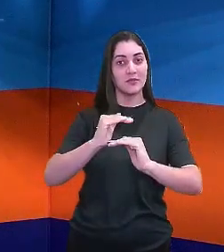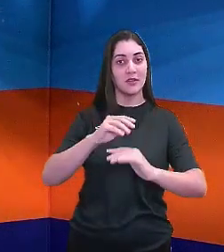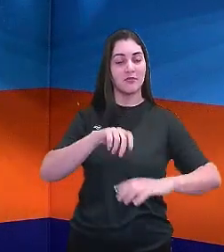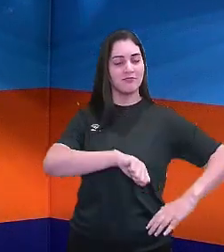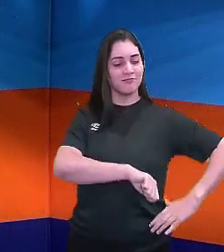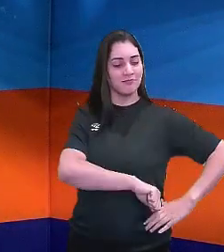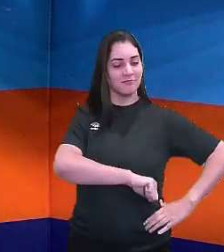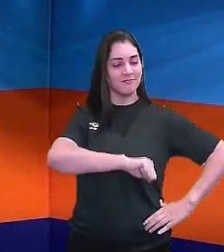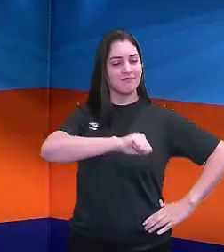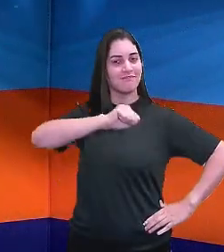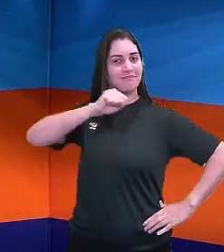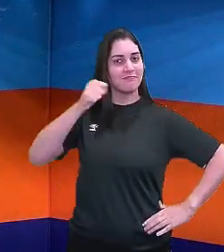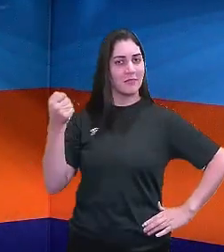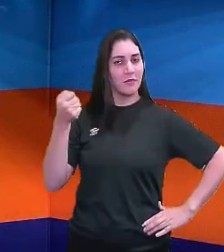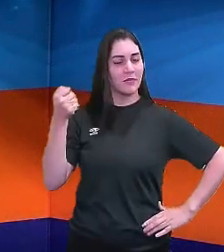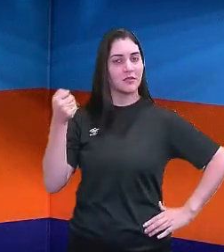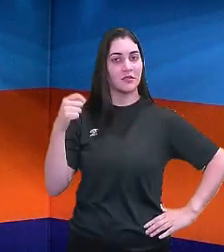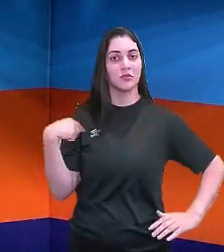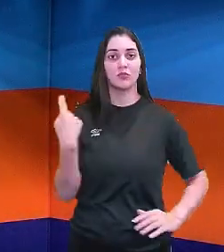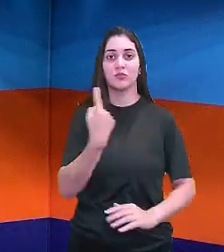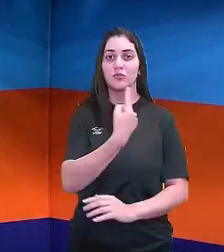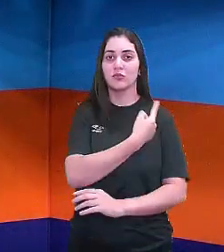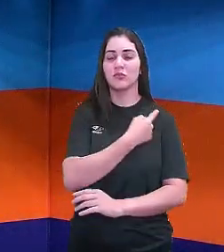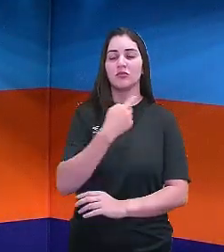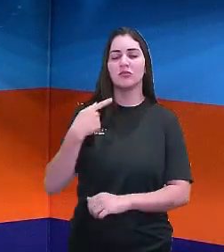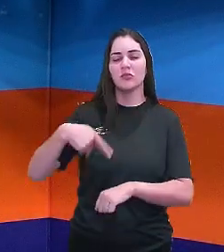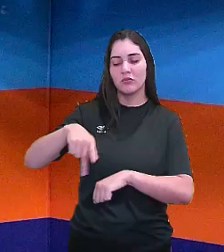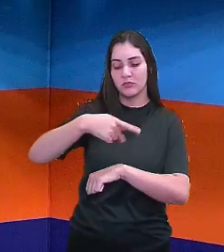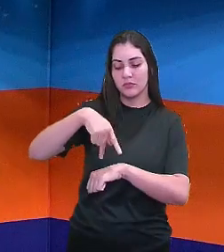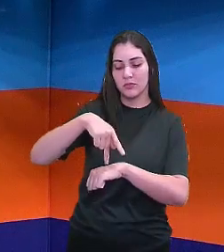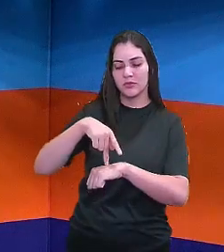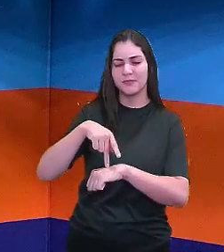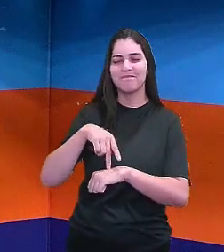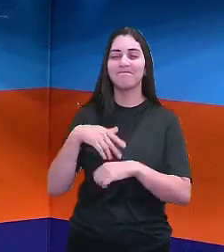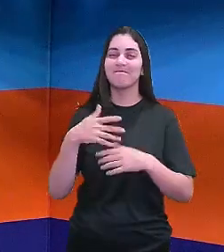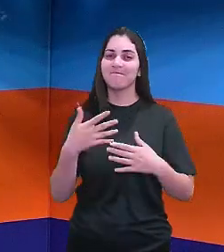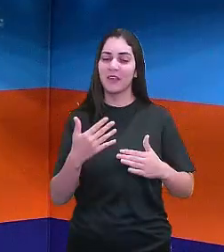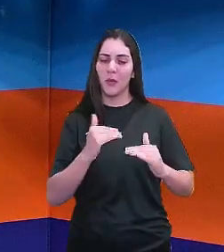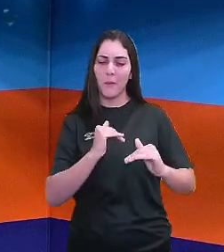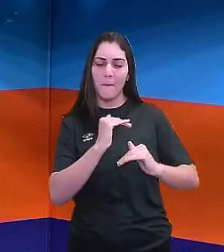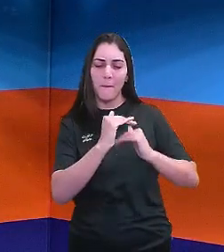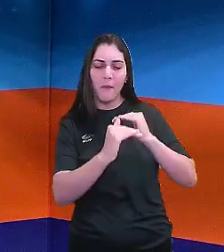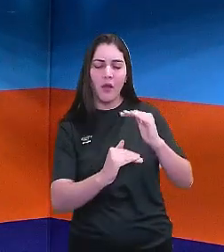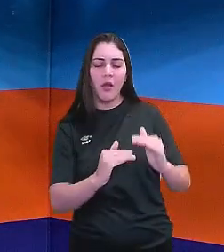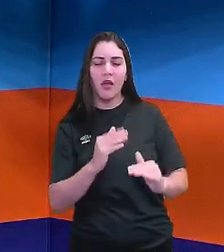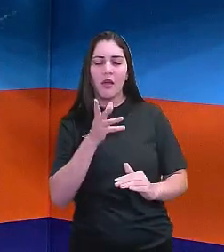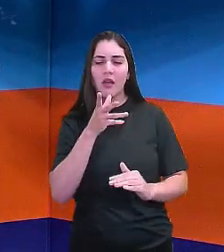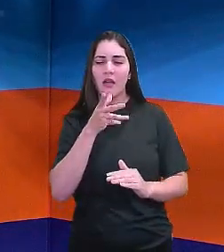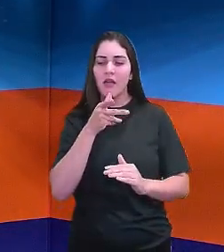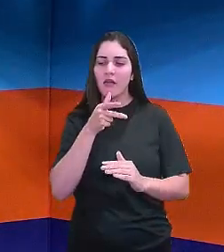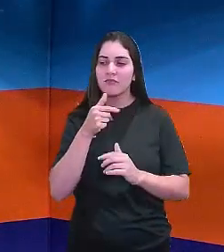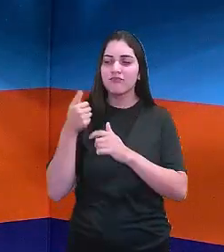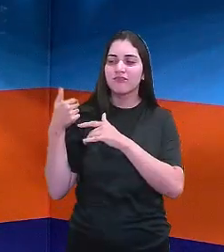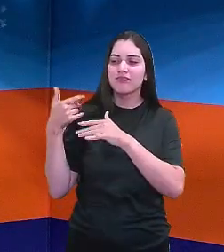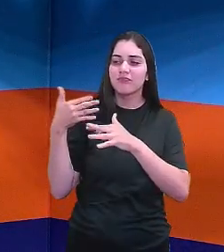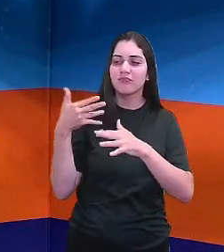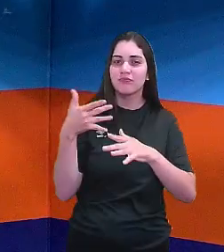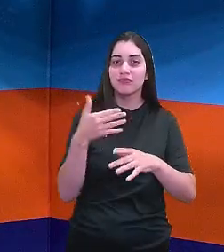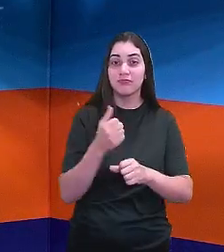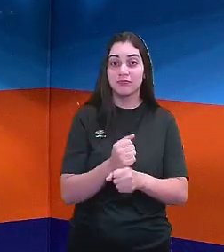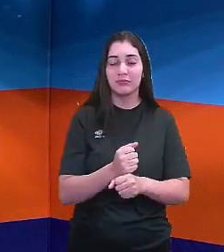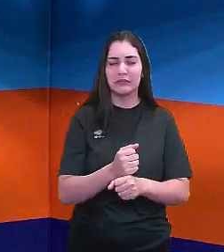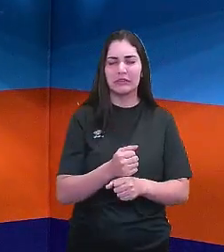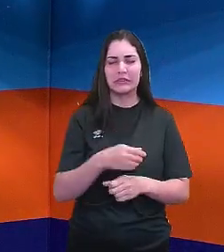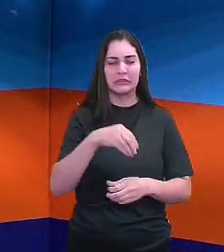independência do nosso país, só que é um processo longo e dentro desse eixo